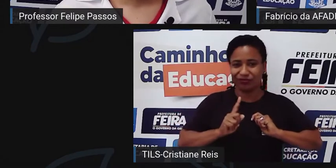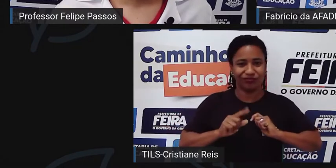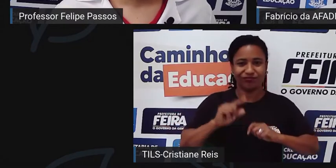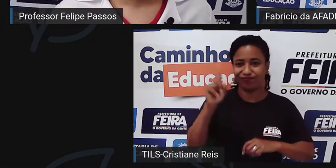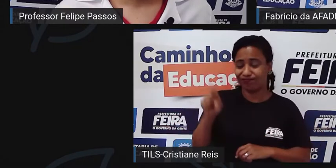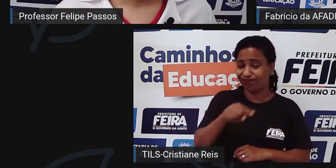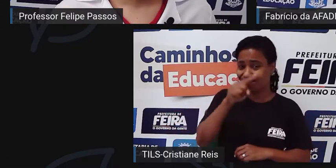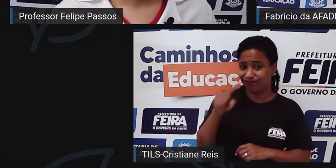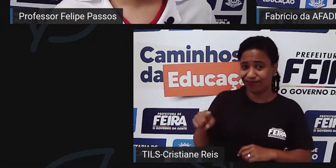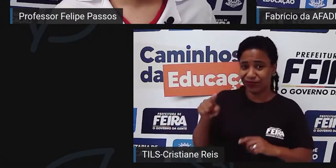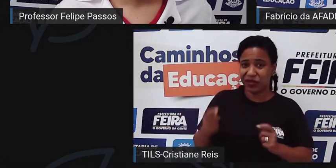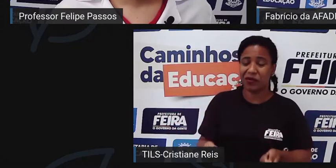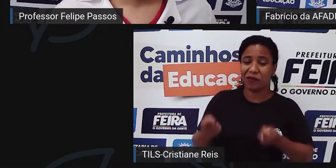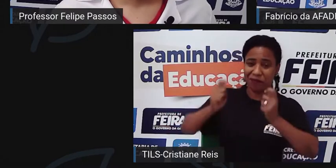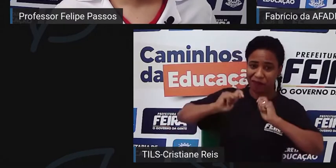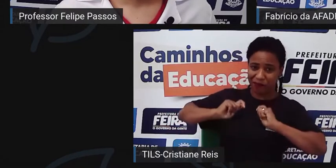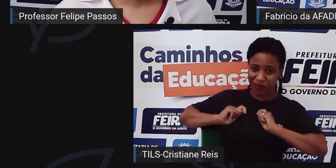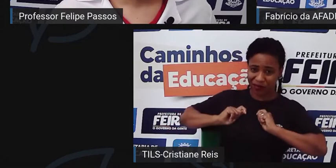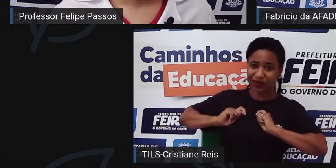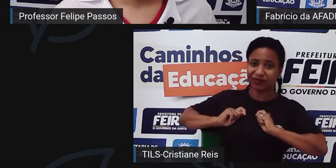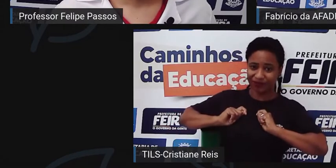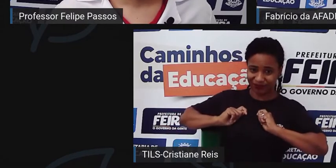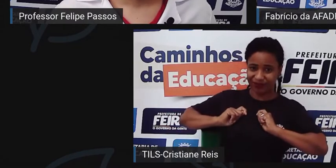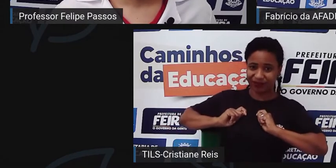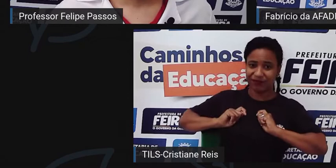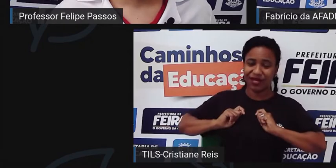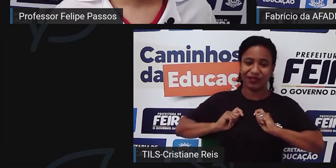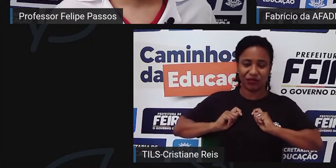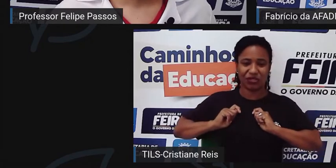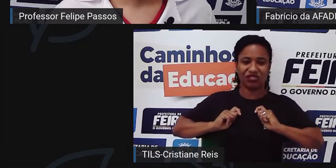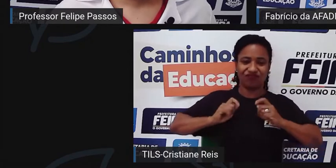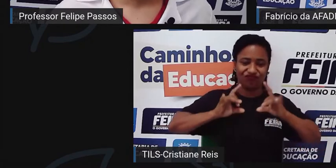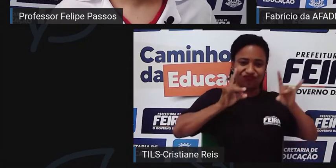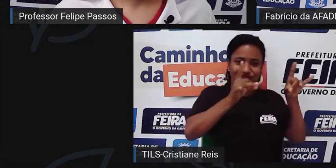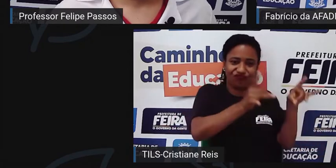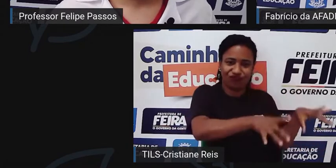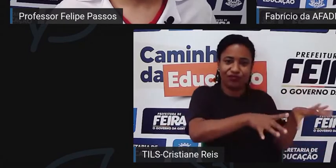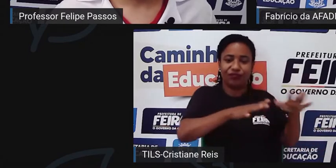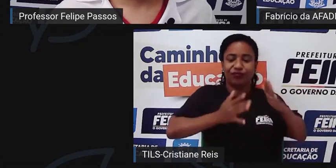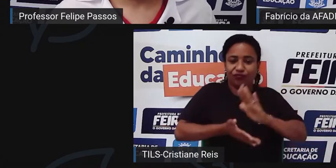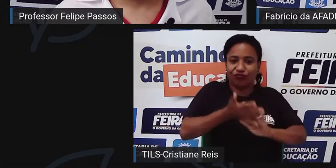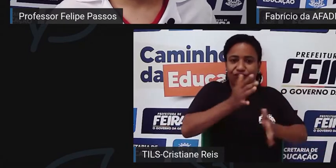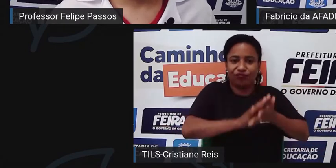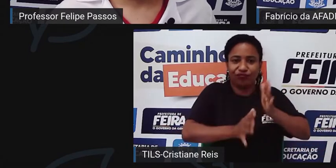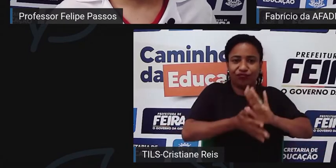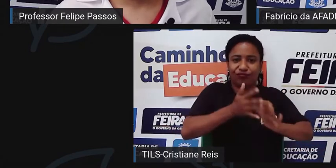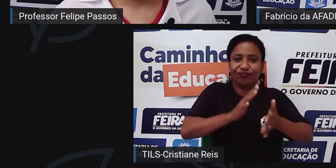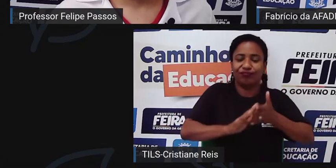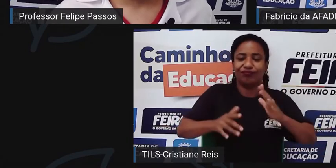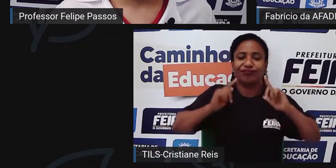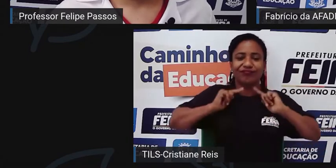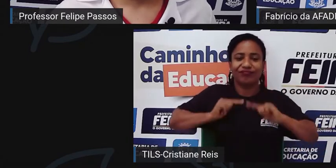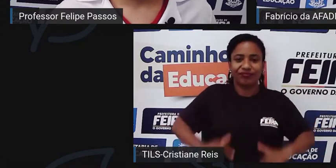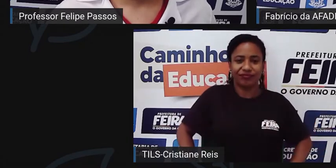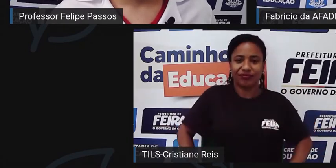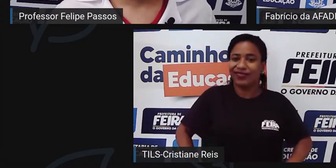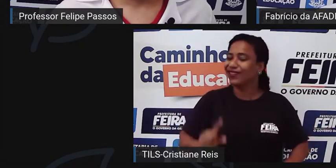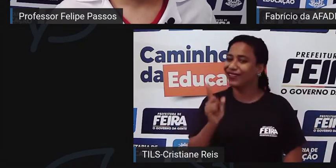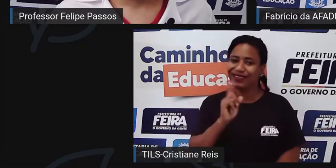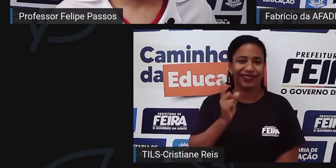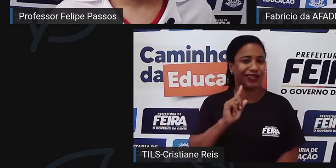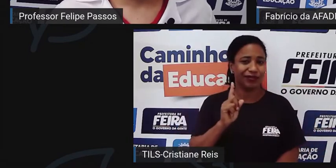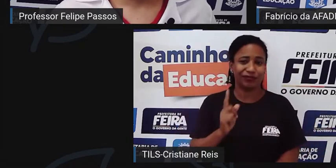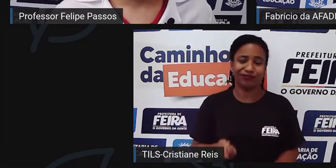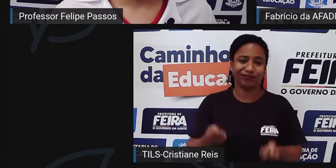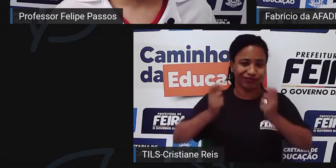porta, mas em um devido lugar a gente deixa ali e vai embora sem ela. Então, a gente não porta a doença. A gente somos